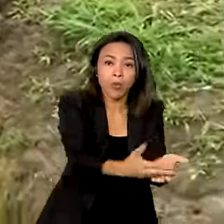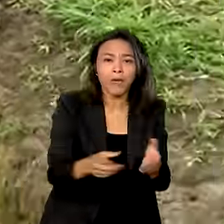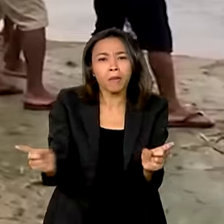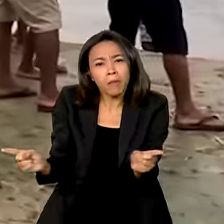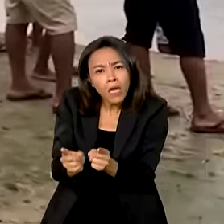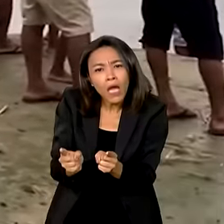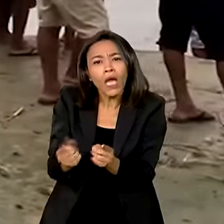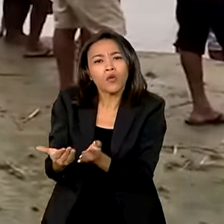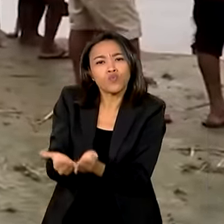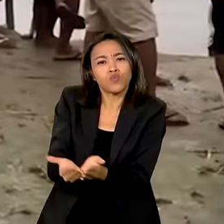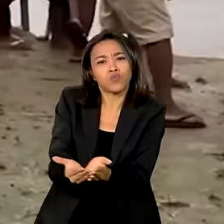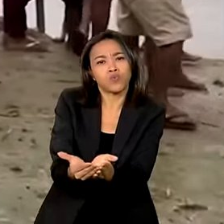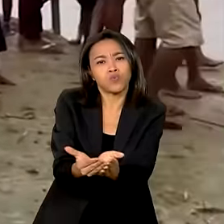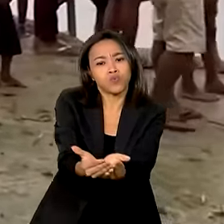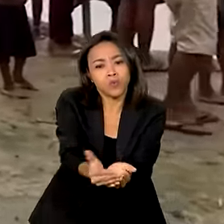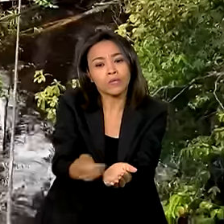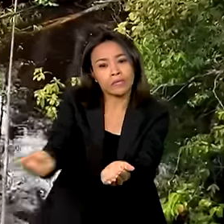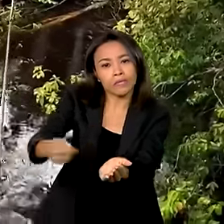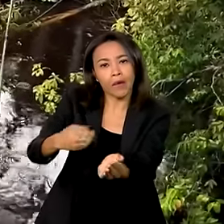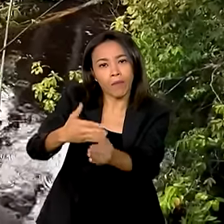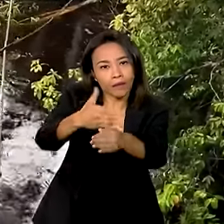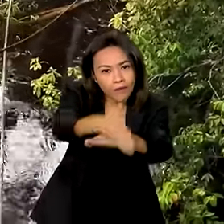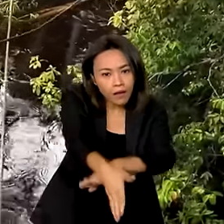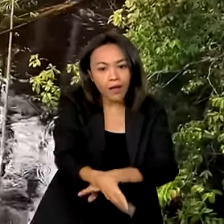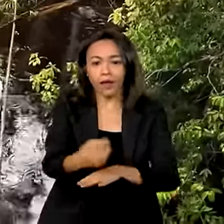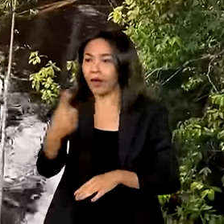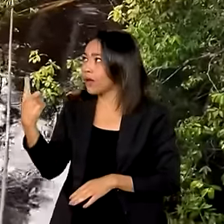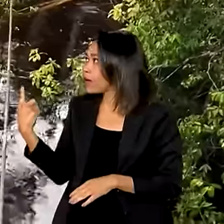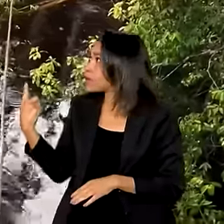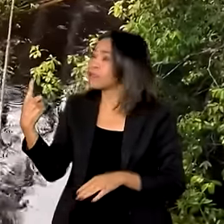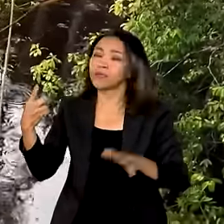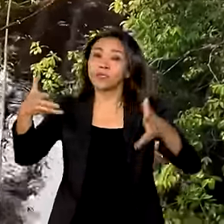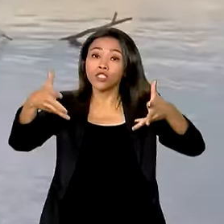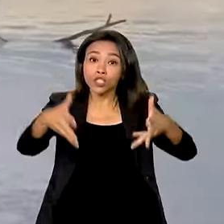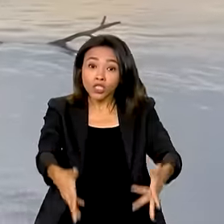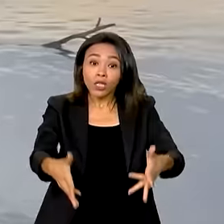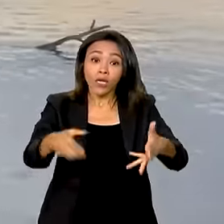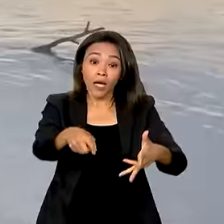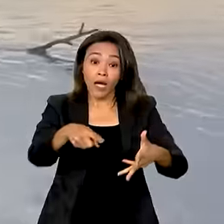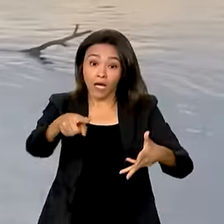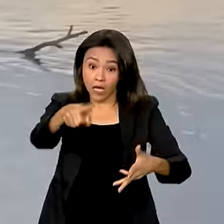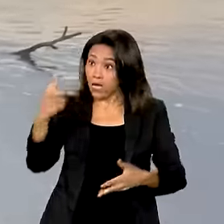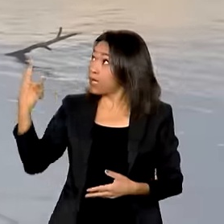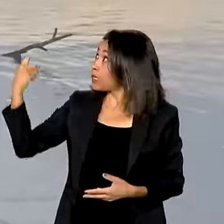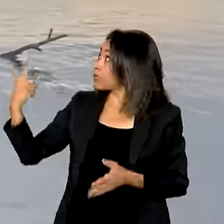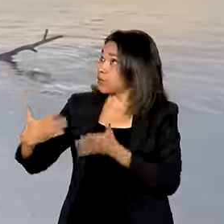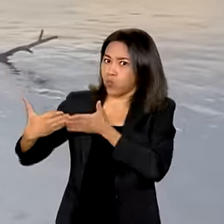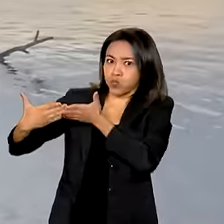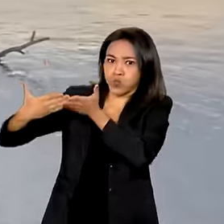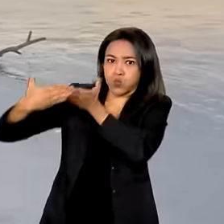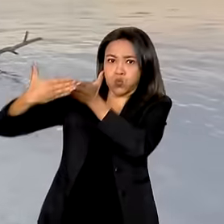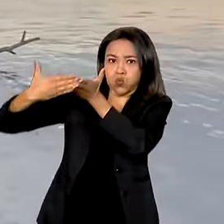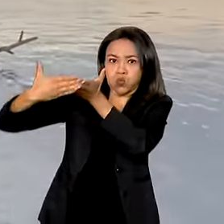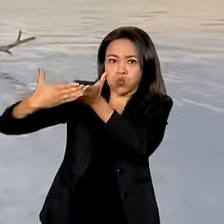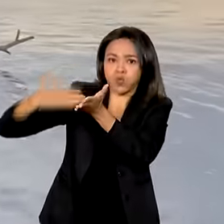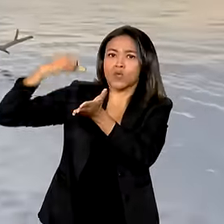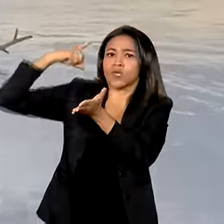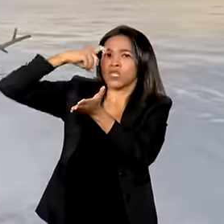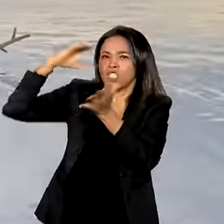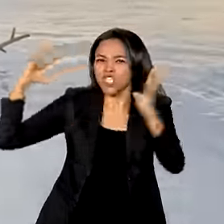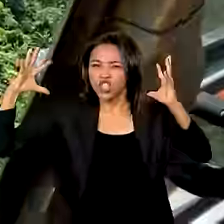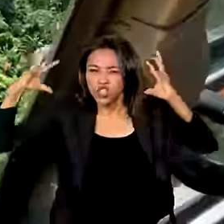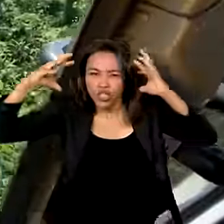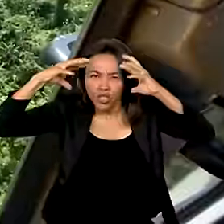arriscam a viajar até as aldeias. Para chegar até lá, o navio Hospital da Marinha teve que enfrentar florestas